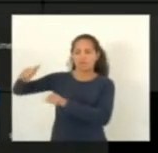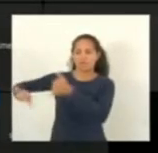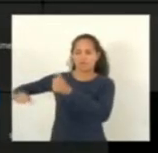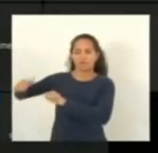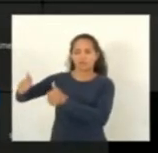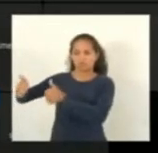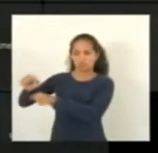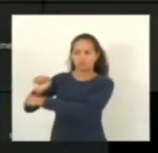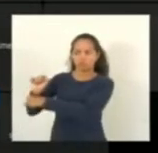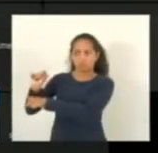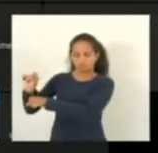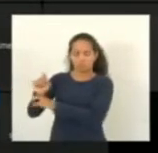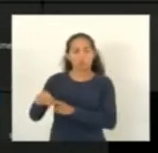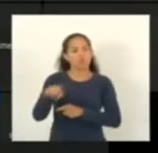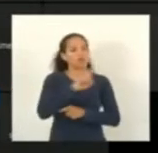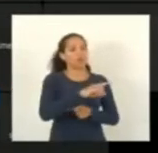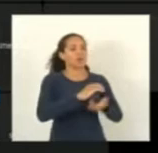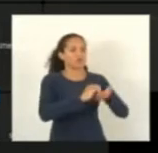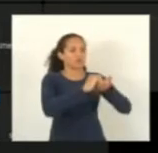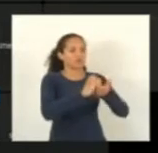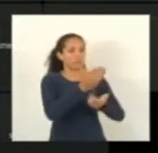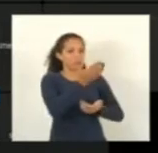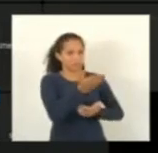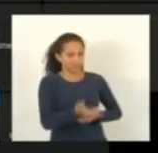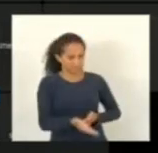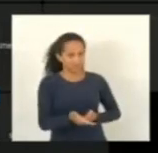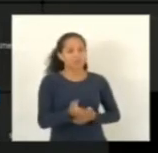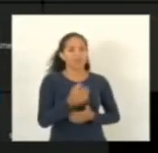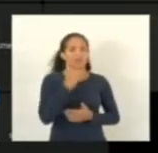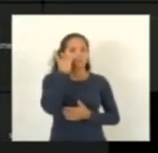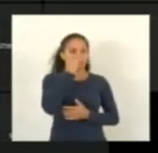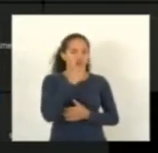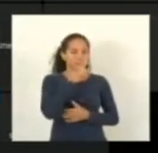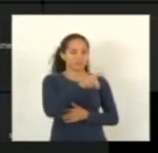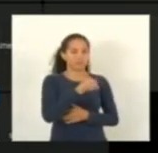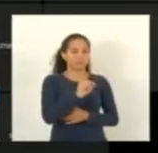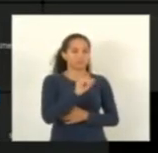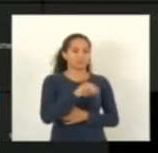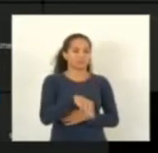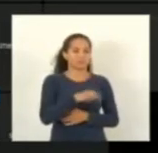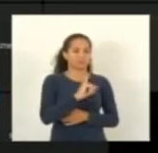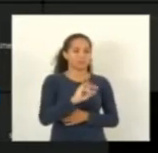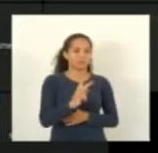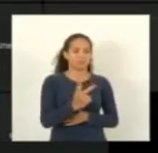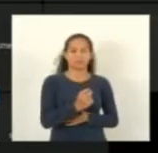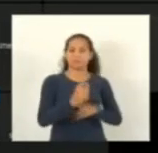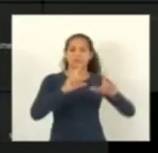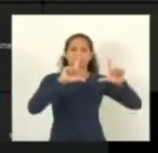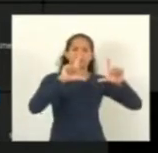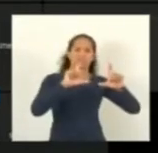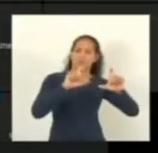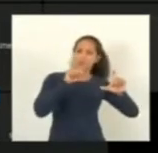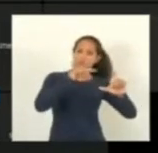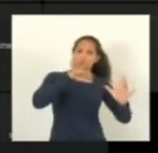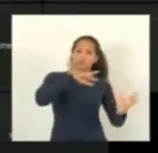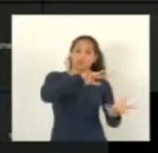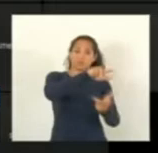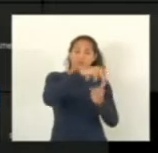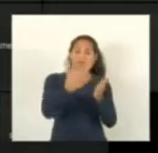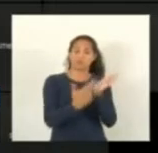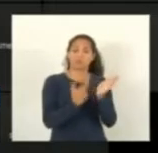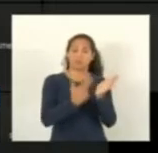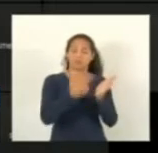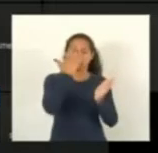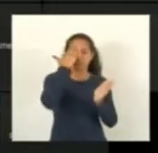Chambinho que foi alvo de uma revista famosa internacional divulgando a foto dele numa TBT que o mesmo fez parabéns